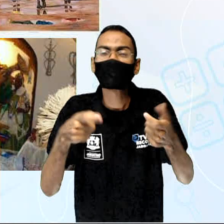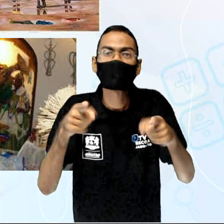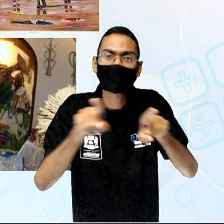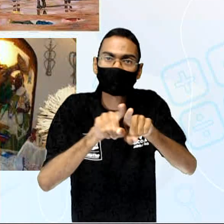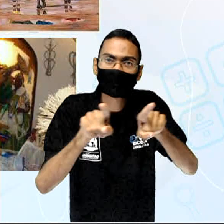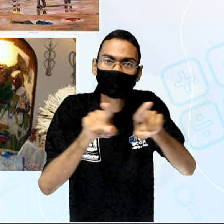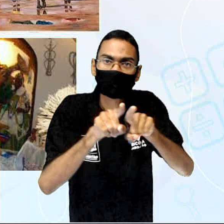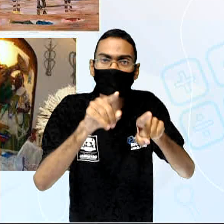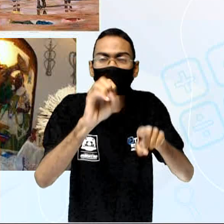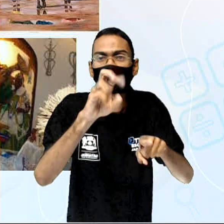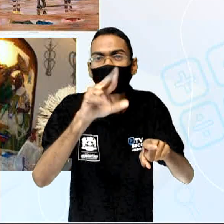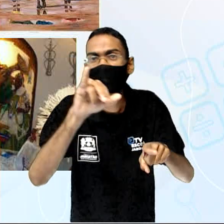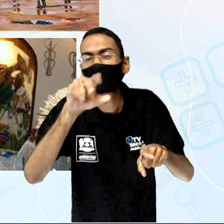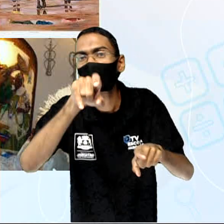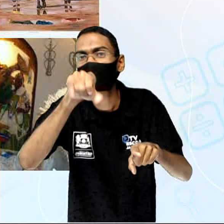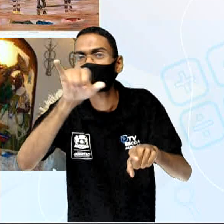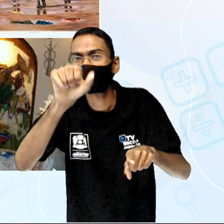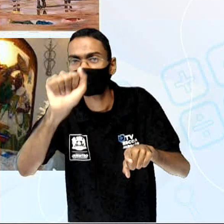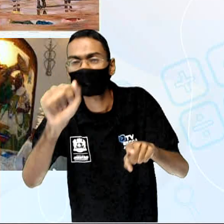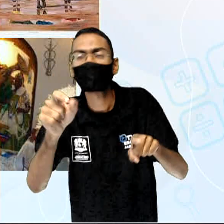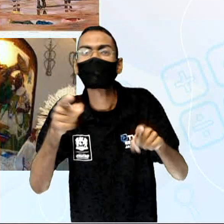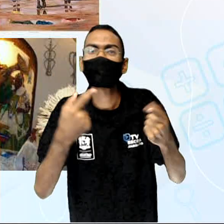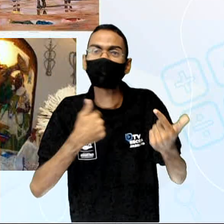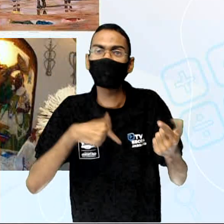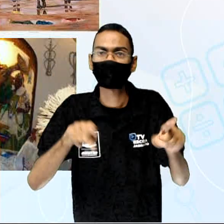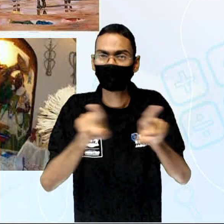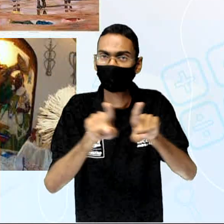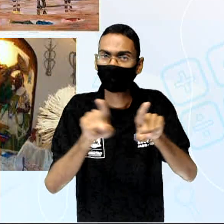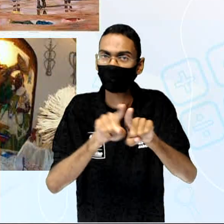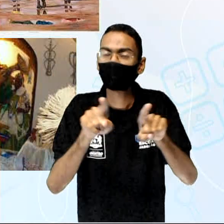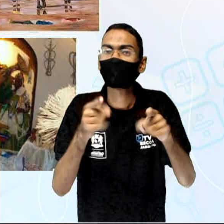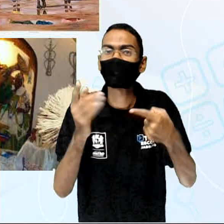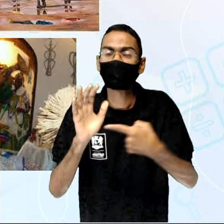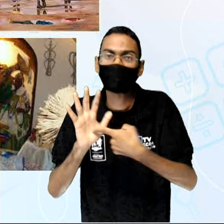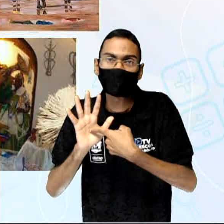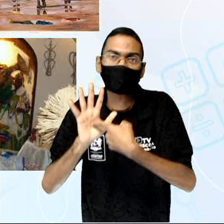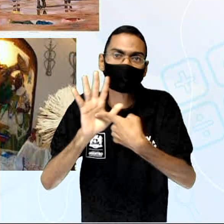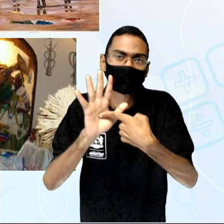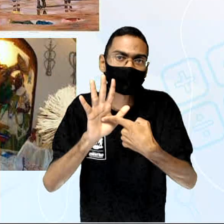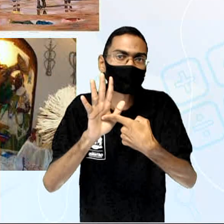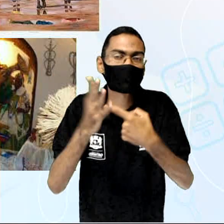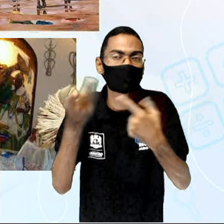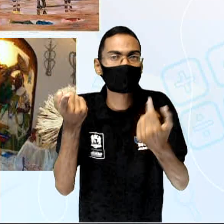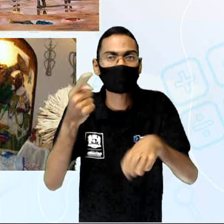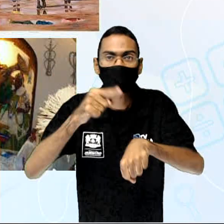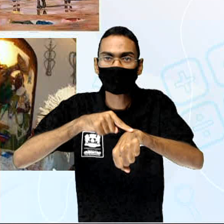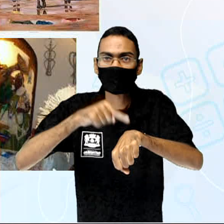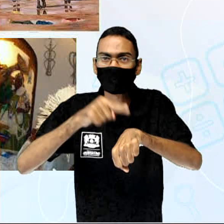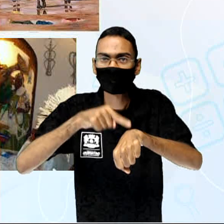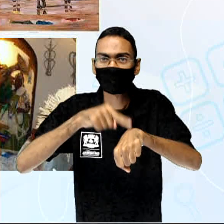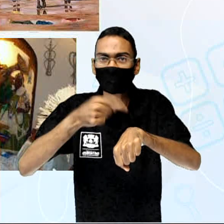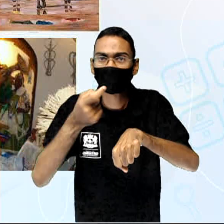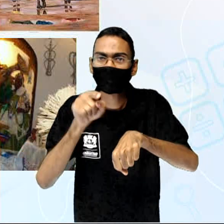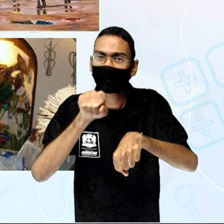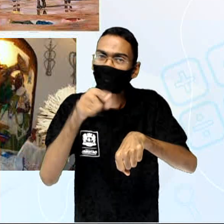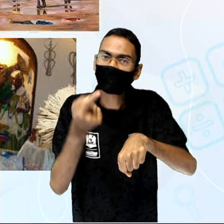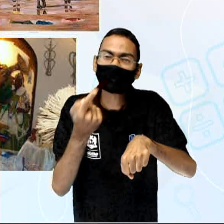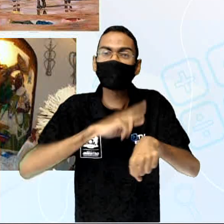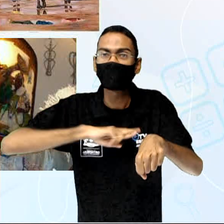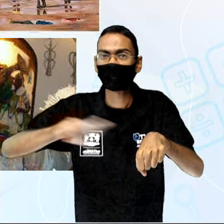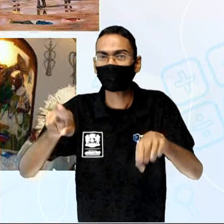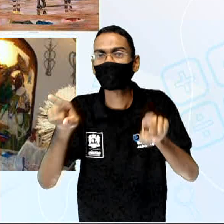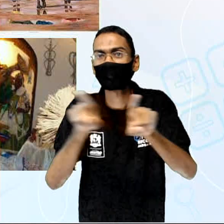em cima uma outra representação de um momento religioso deles. O toque do